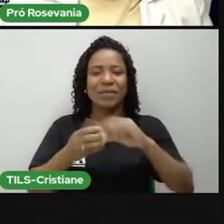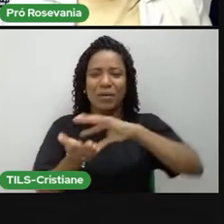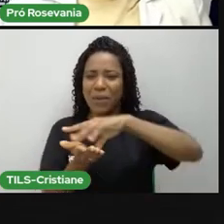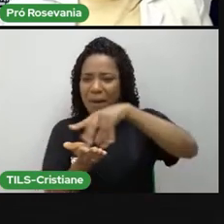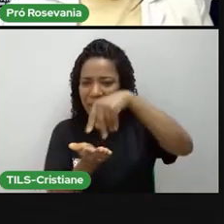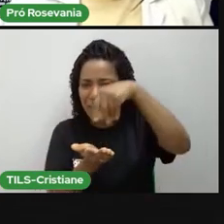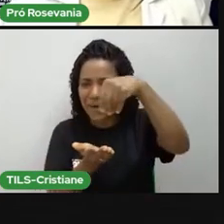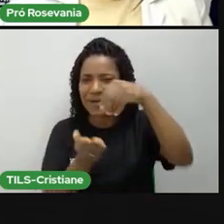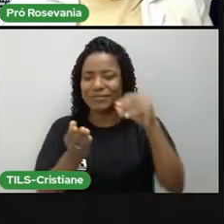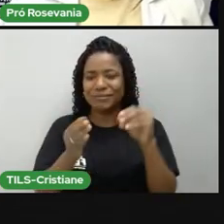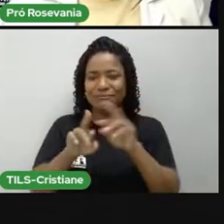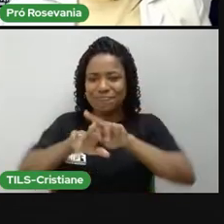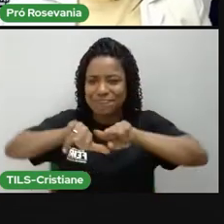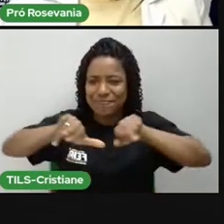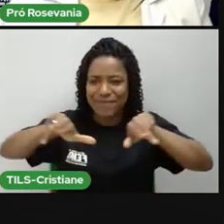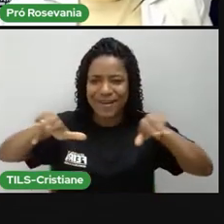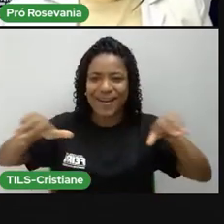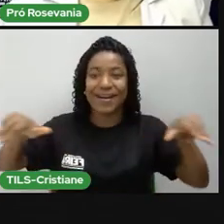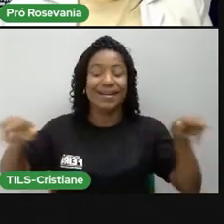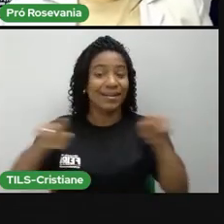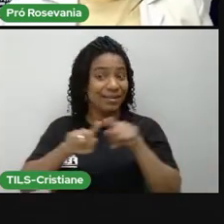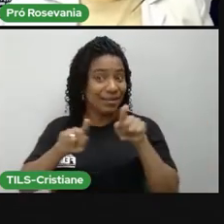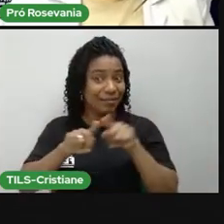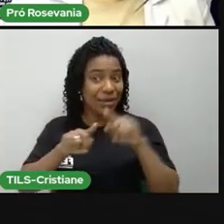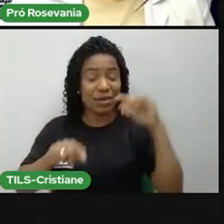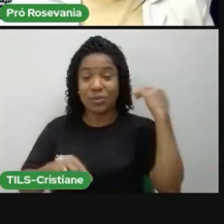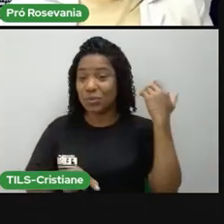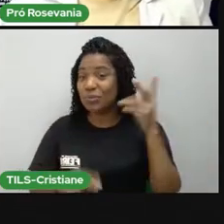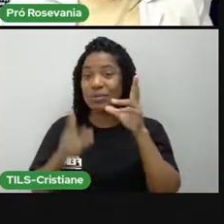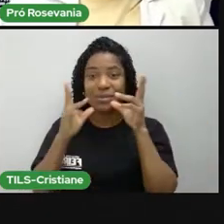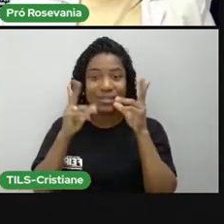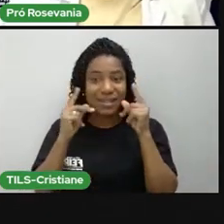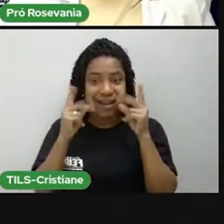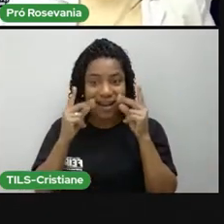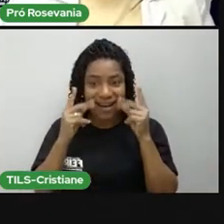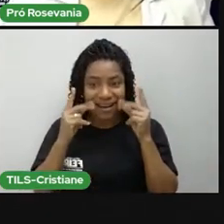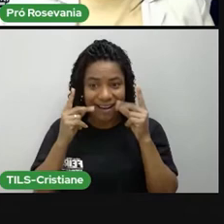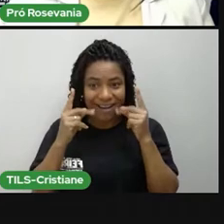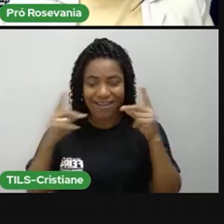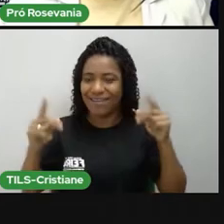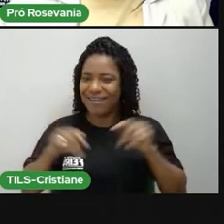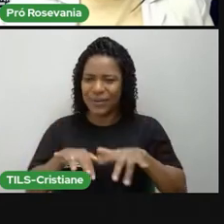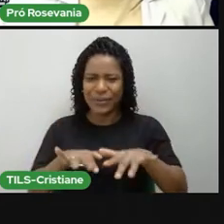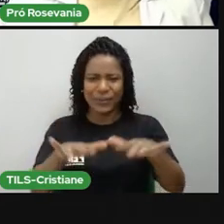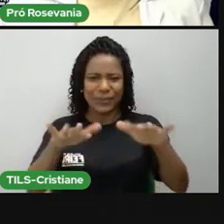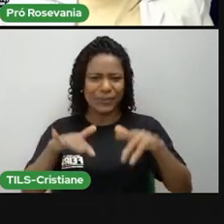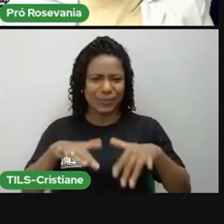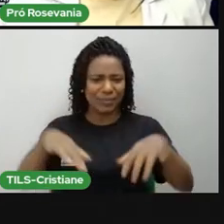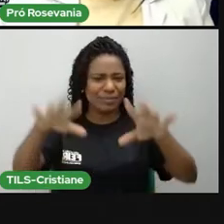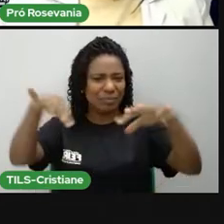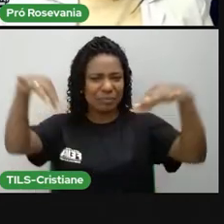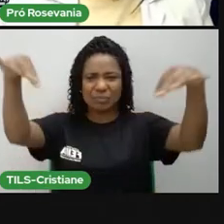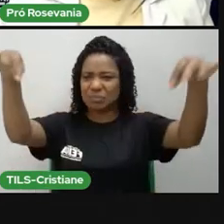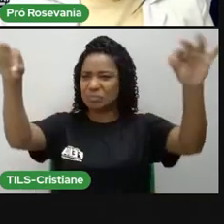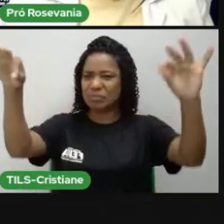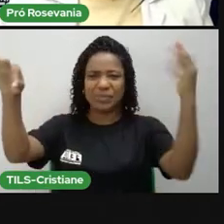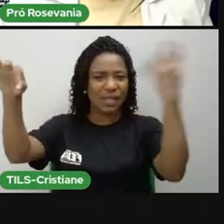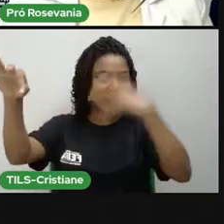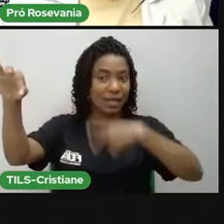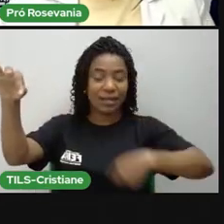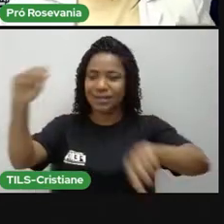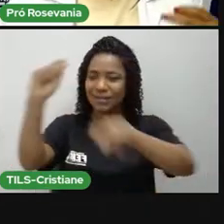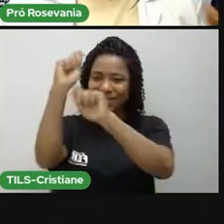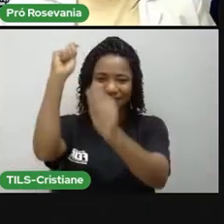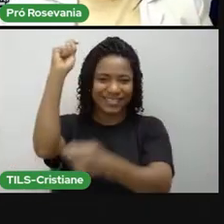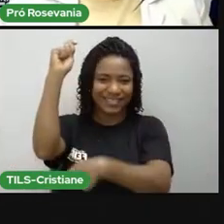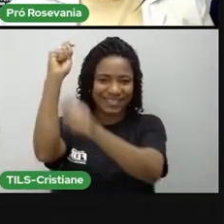couro de lá do Ceará, o Ceará também tem umas rendas muito bonitas, né, a gente tem aqui a questão, né, do berimbau,